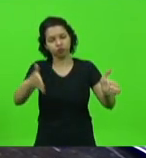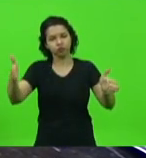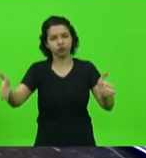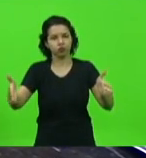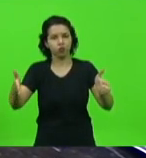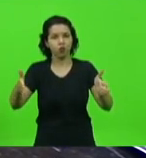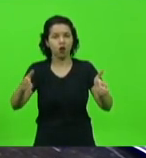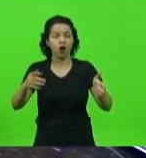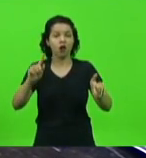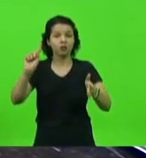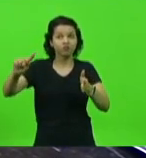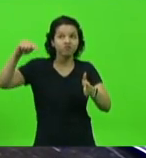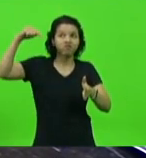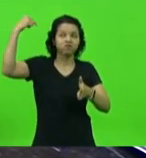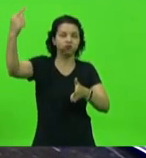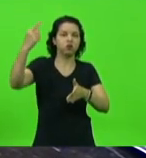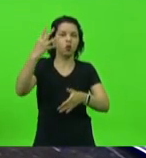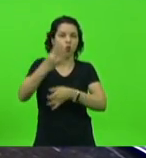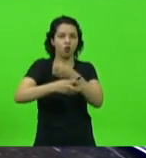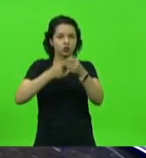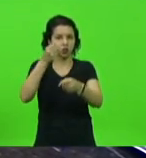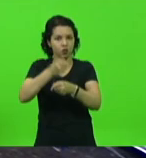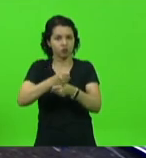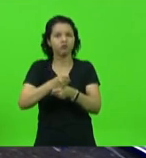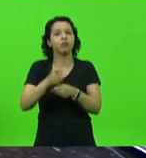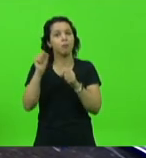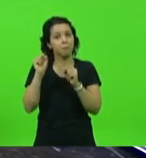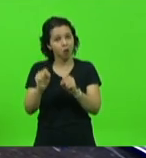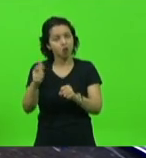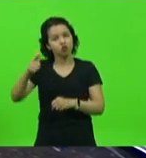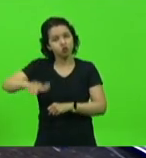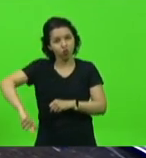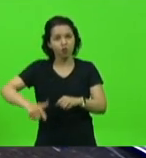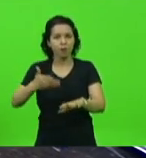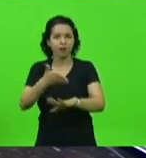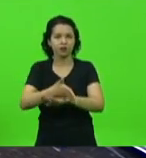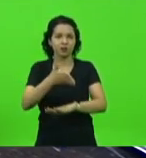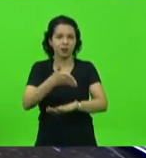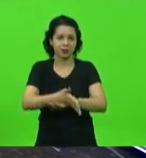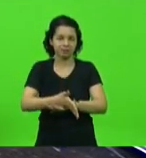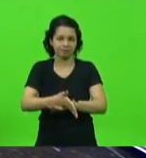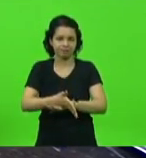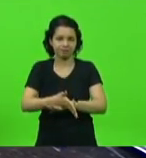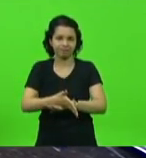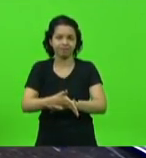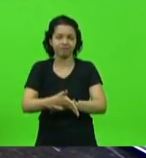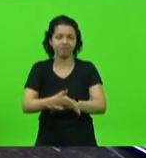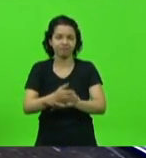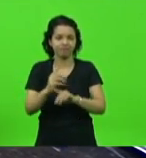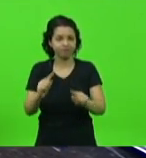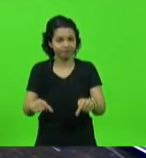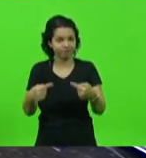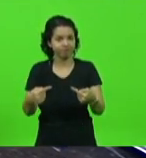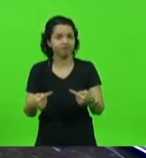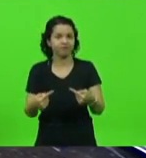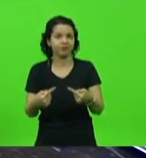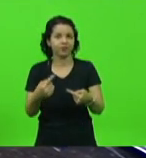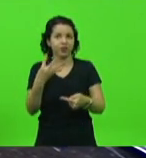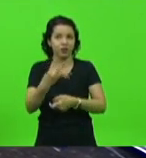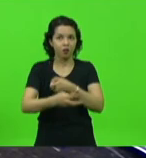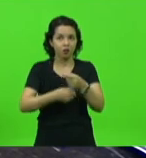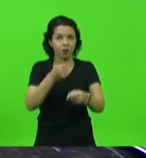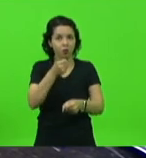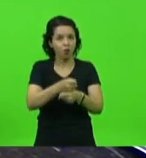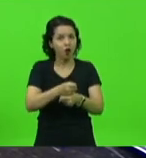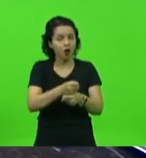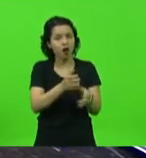só daqui quatro anos poderão novamente participar de uma seletiva. De quatro em quatro anos. Nós estamos falando